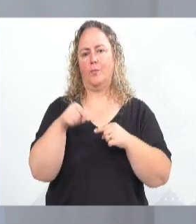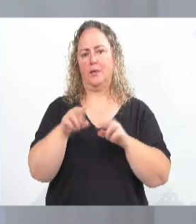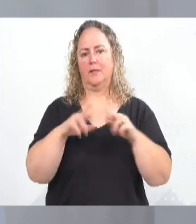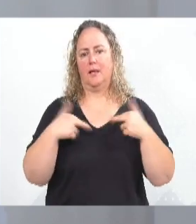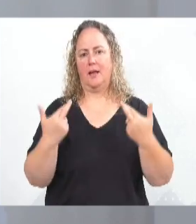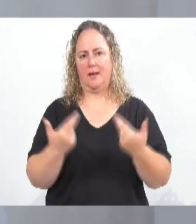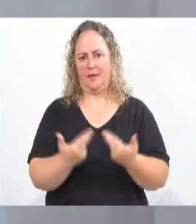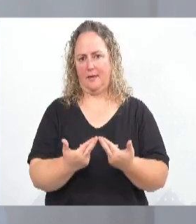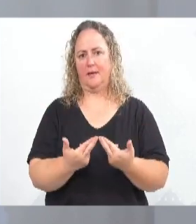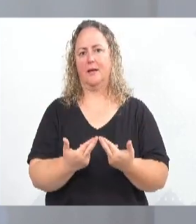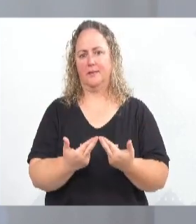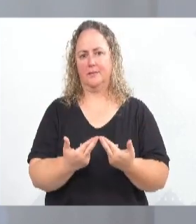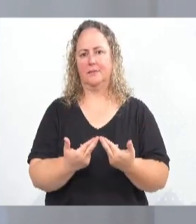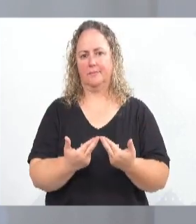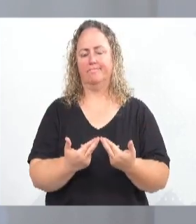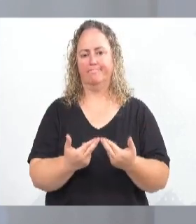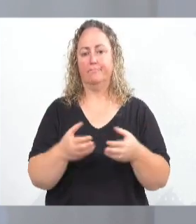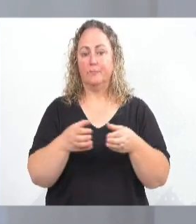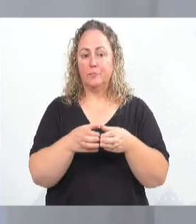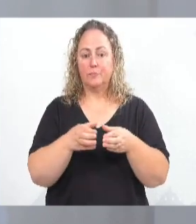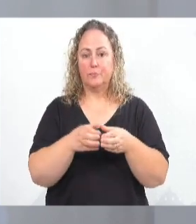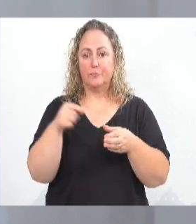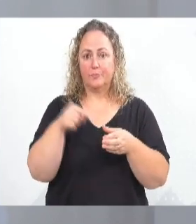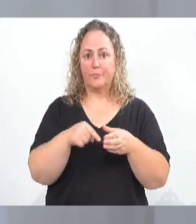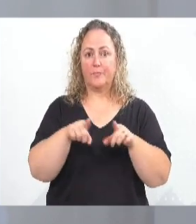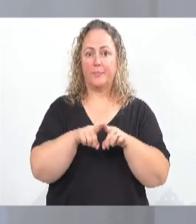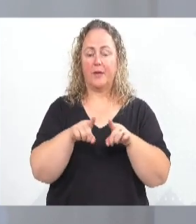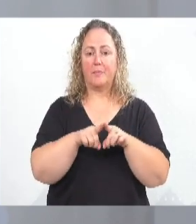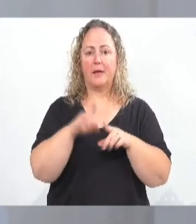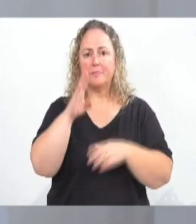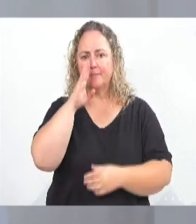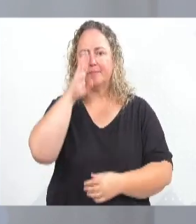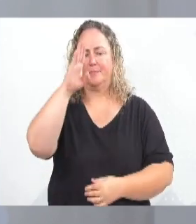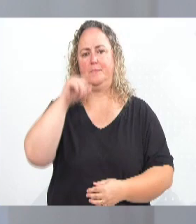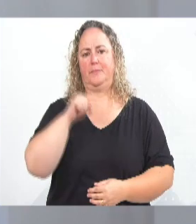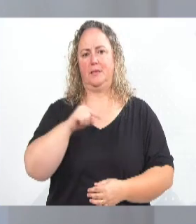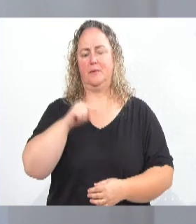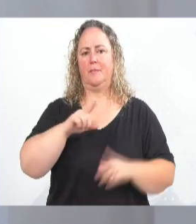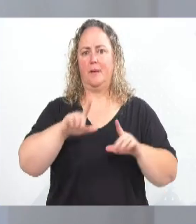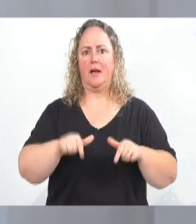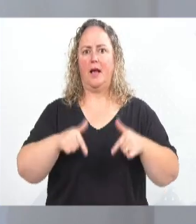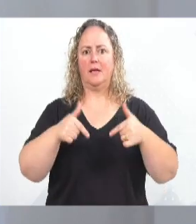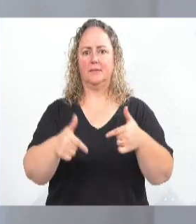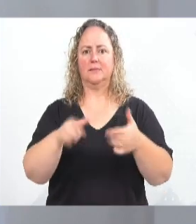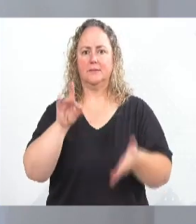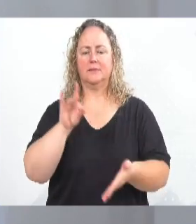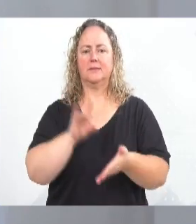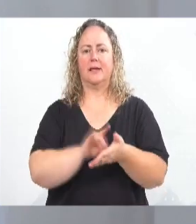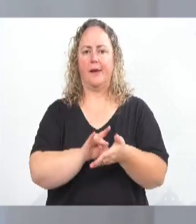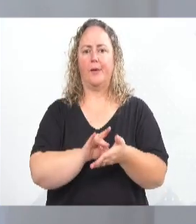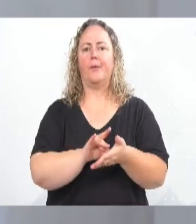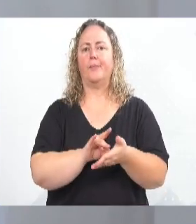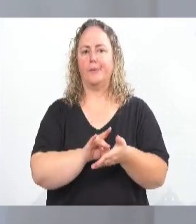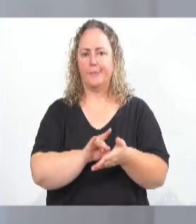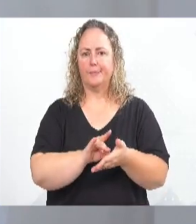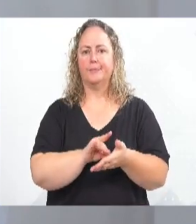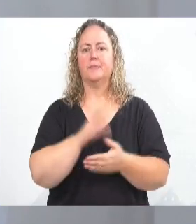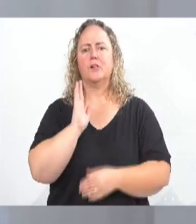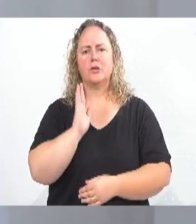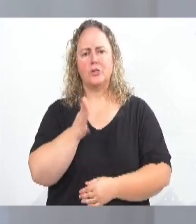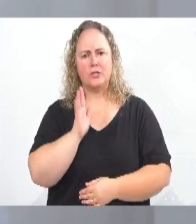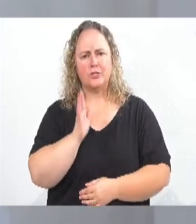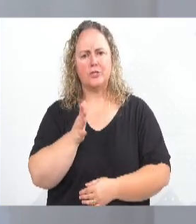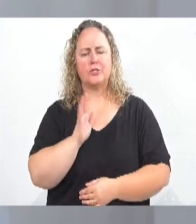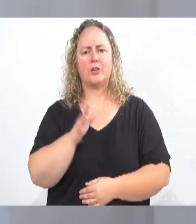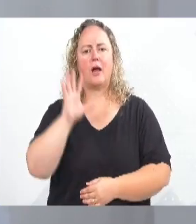reuniões do CONSEG, inclusive ações essas que muitas foram já trazidas